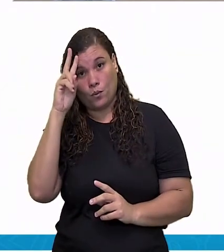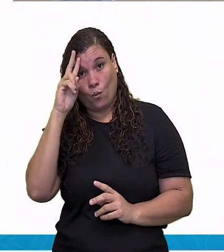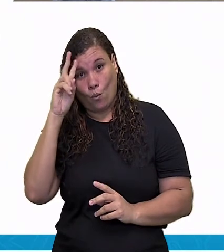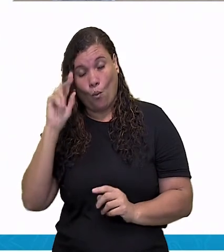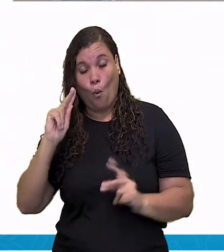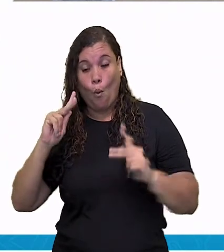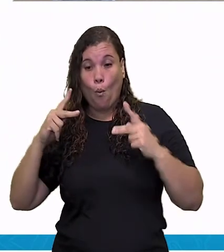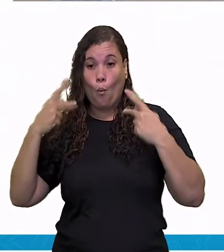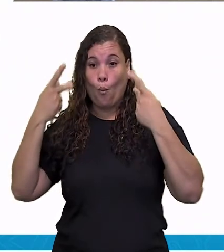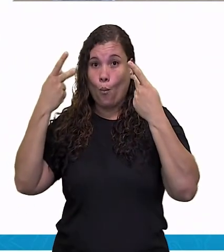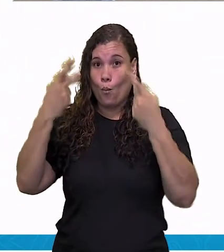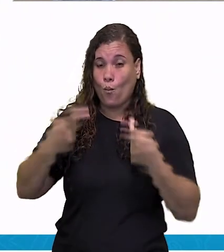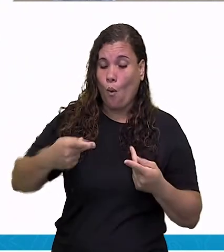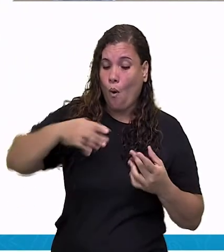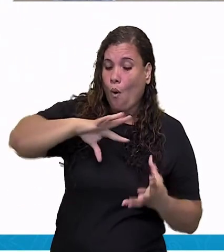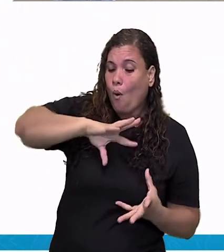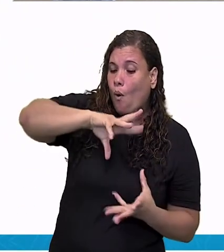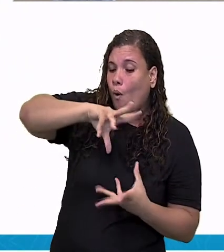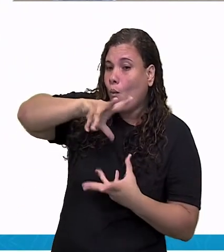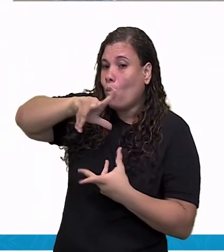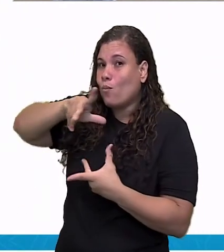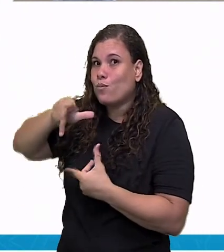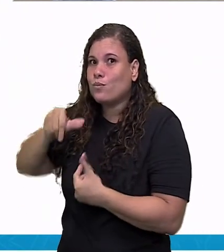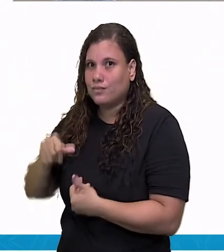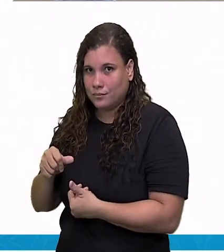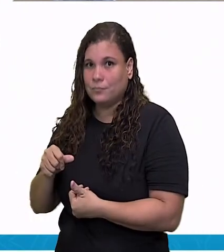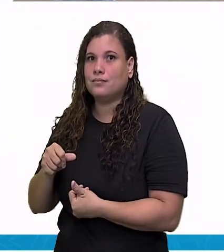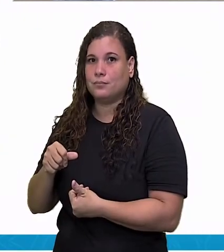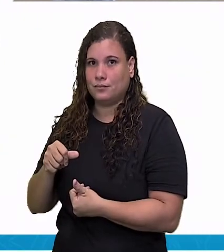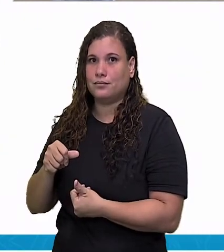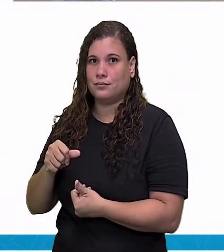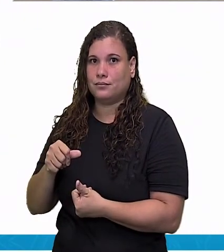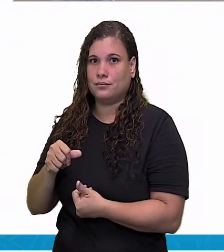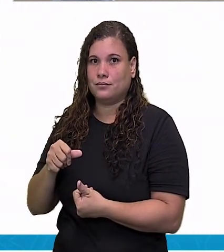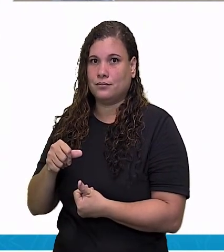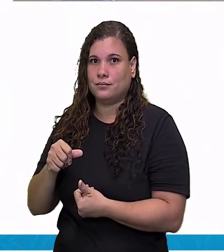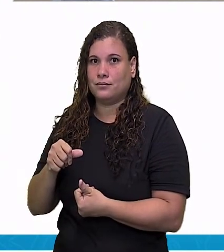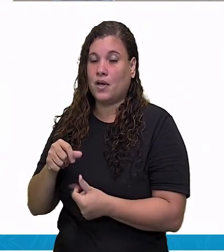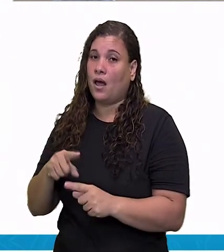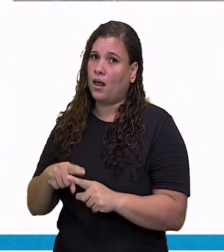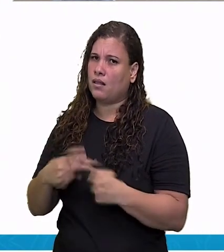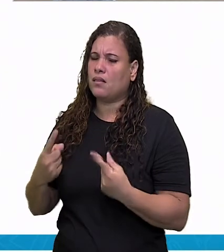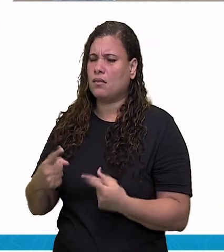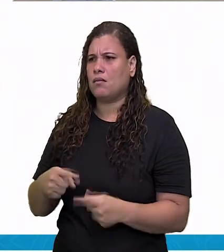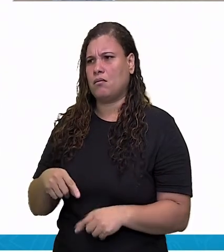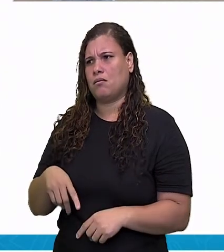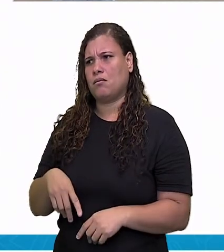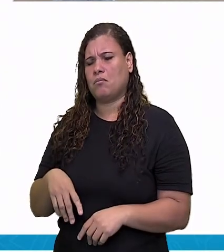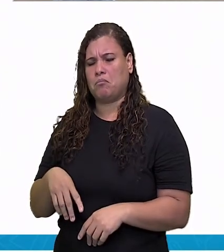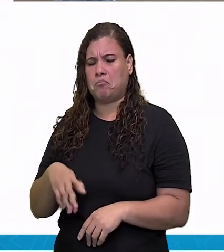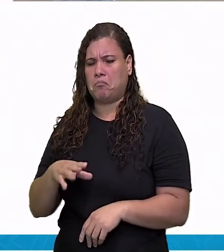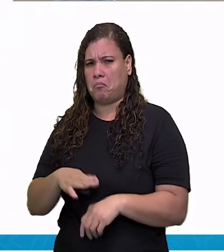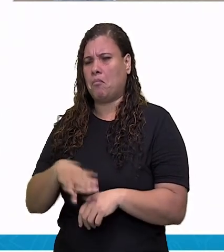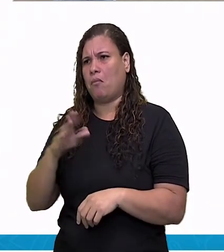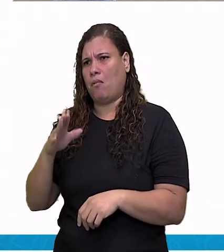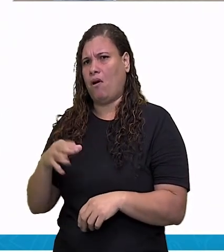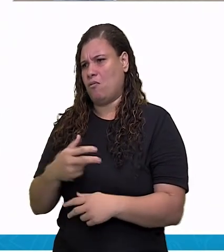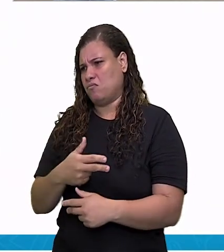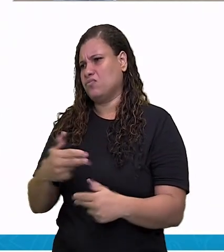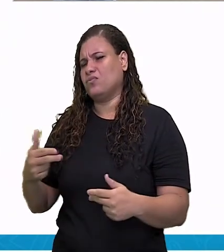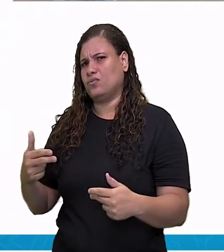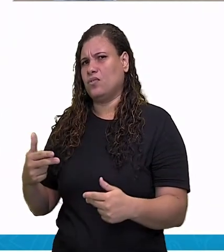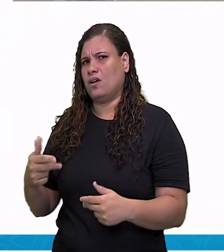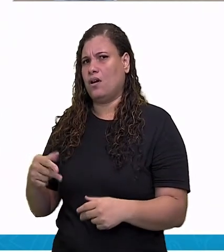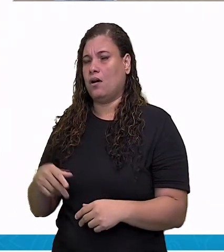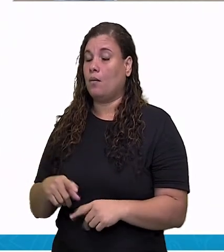Corcovado, como um patrimônio histórico da humanidade. Existem outros, existem vários, mas eu quis falar um pouco hoje